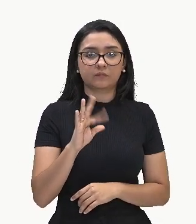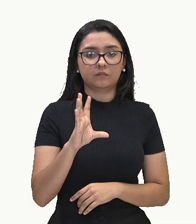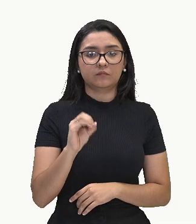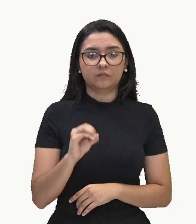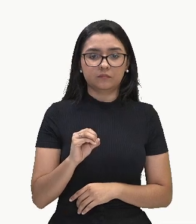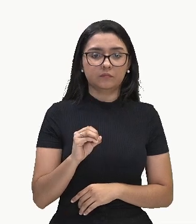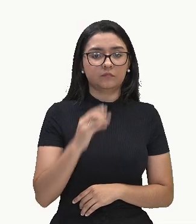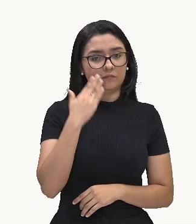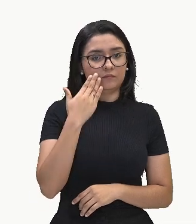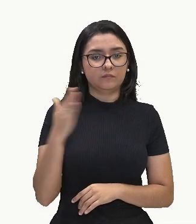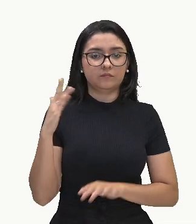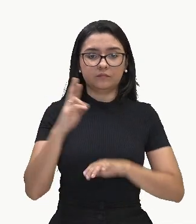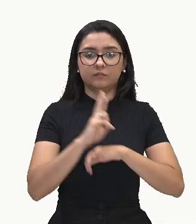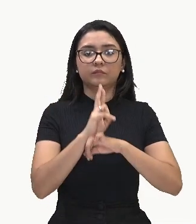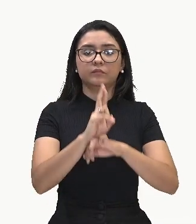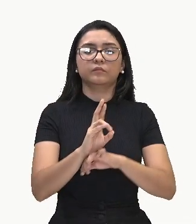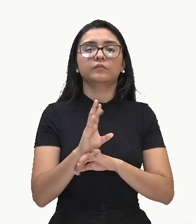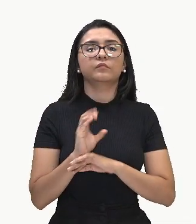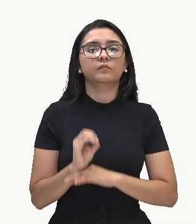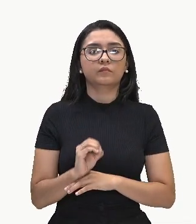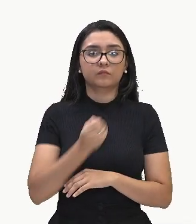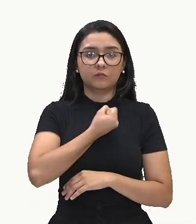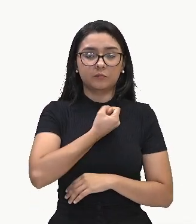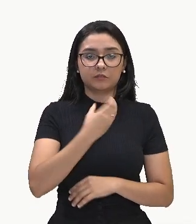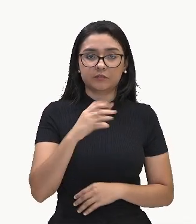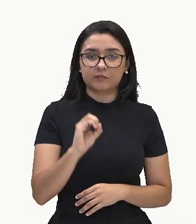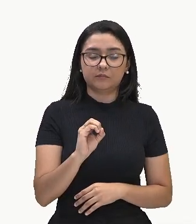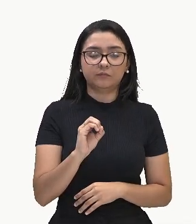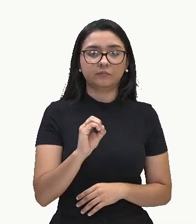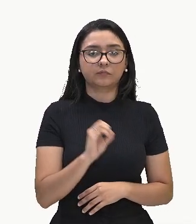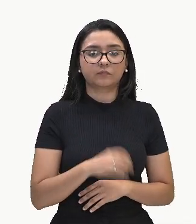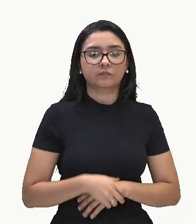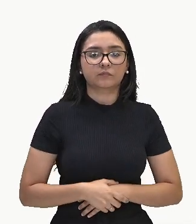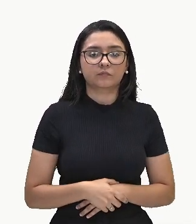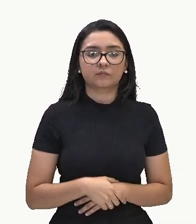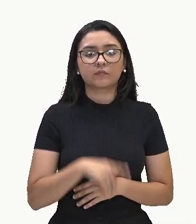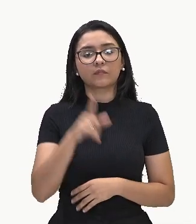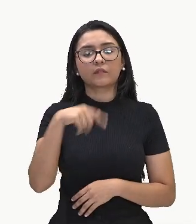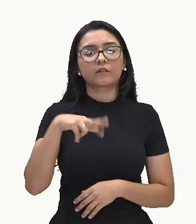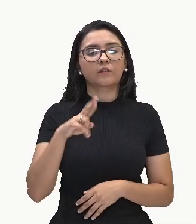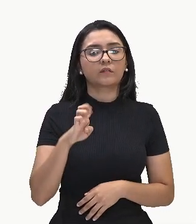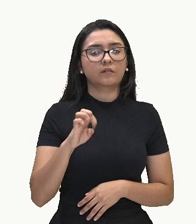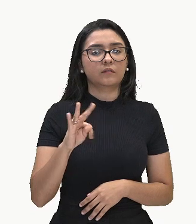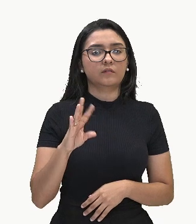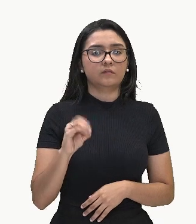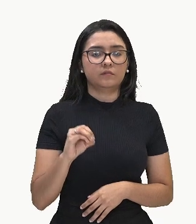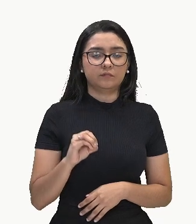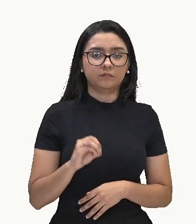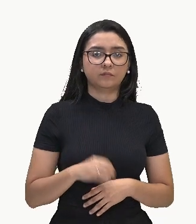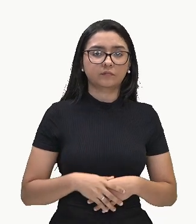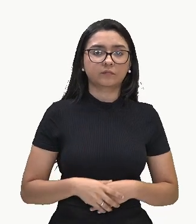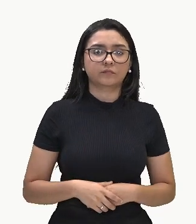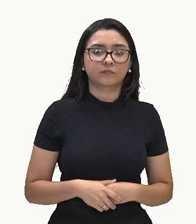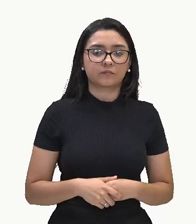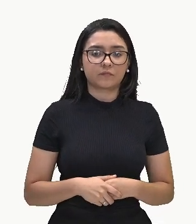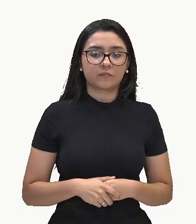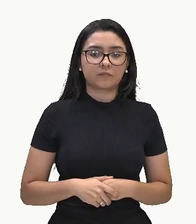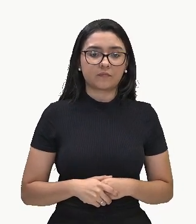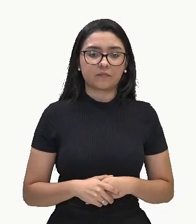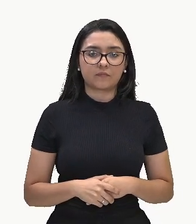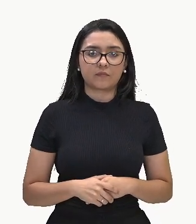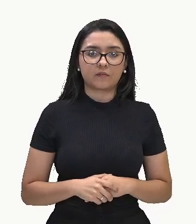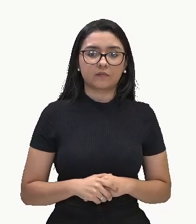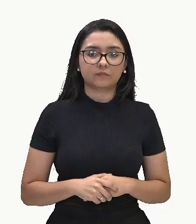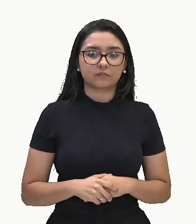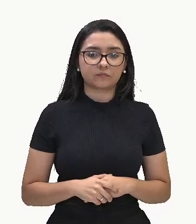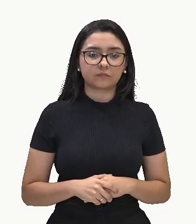caso, representado pelo 0, que é o nosso resto. Tá bom? É o que